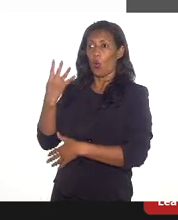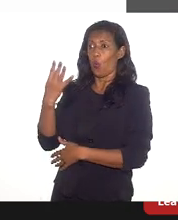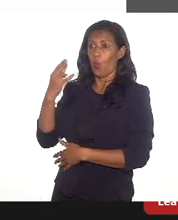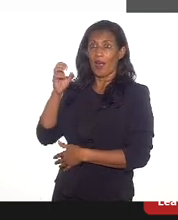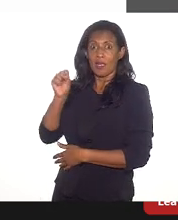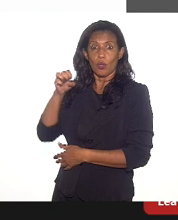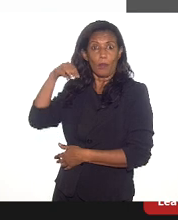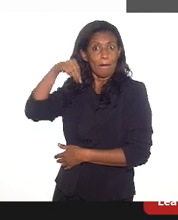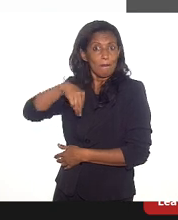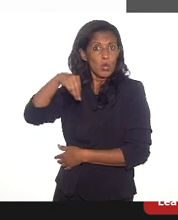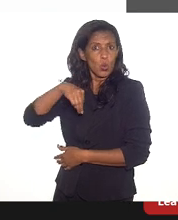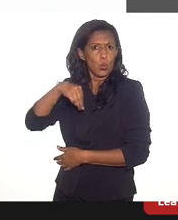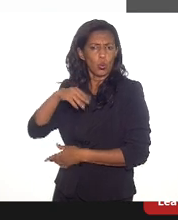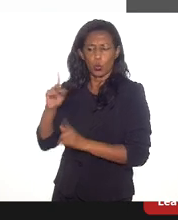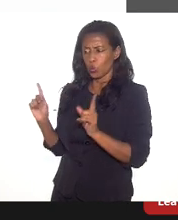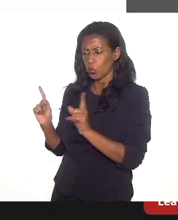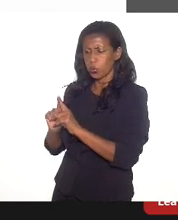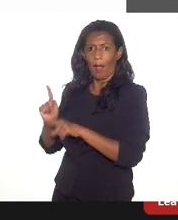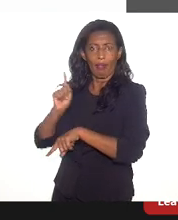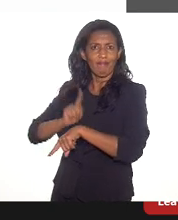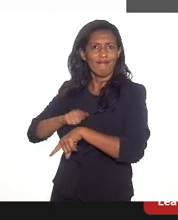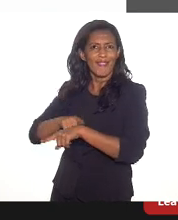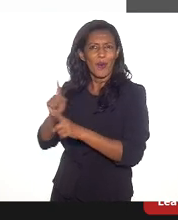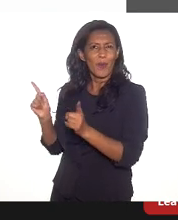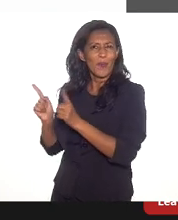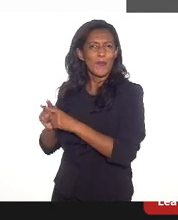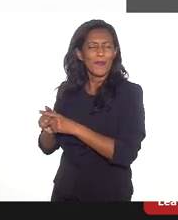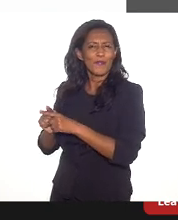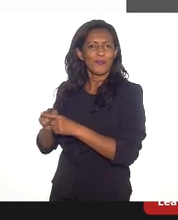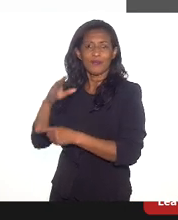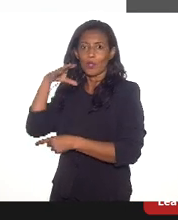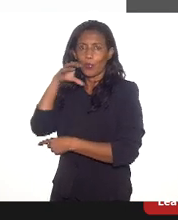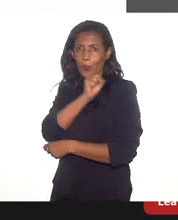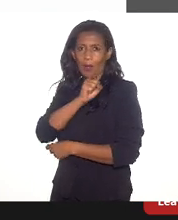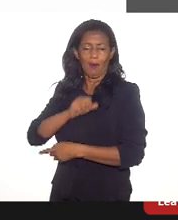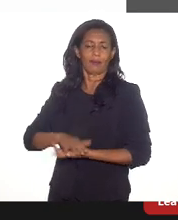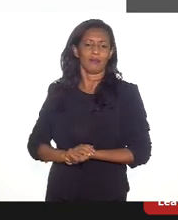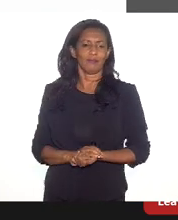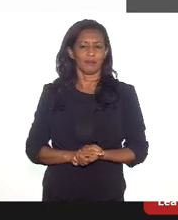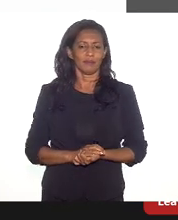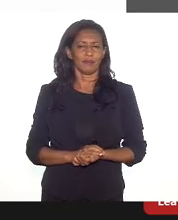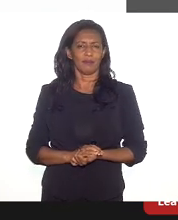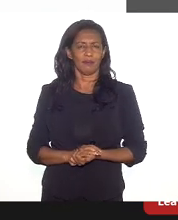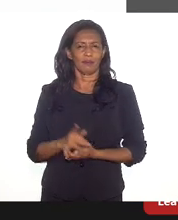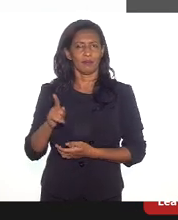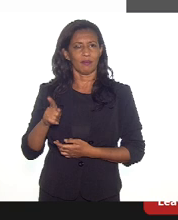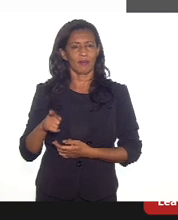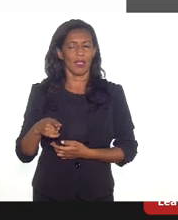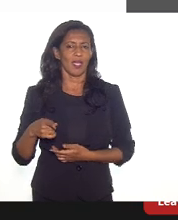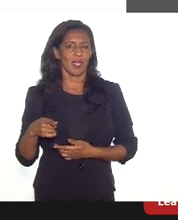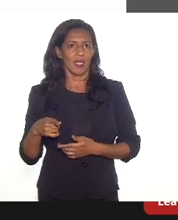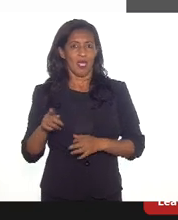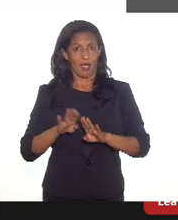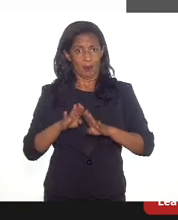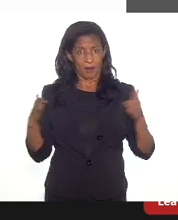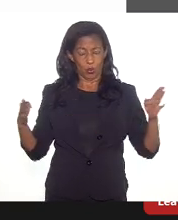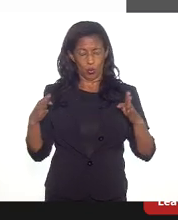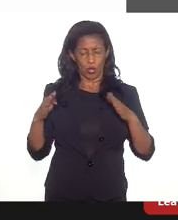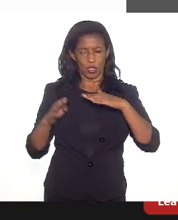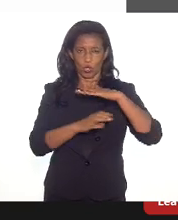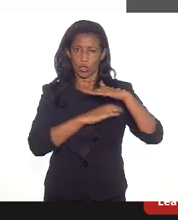minutos. Ou seja, a gente chama de pós-balcão. A abertura de empresas criadas em